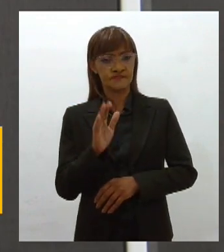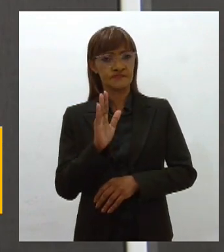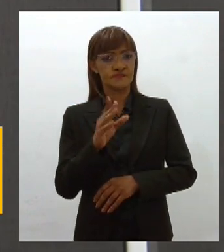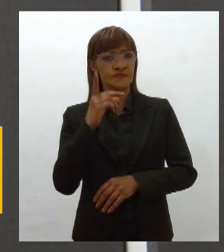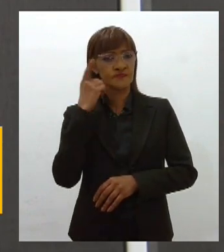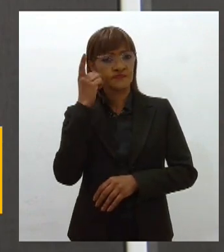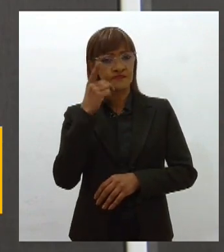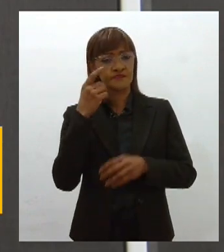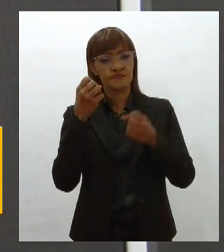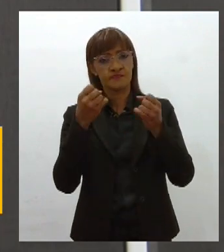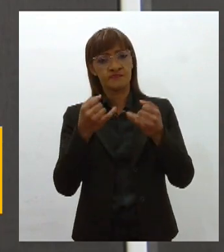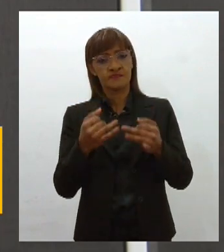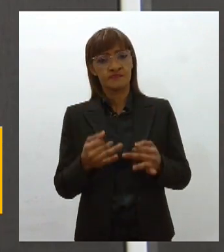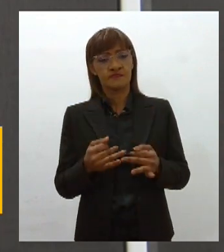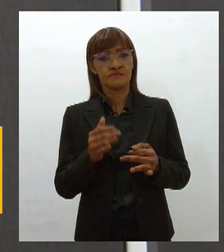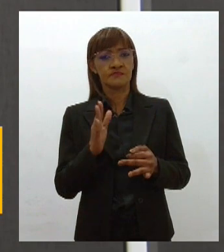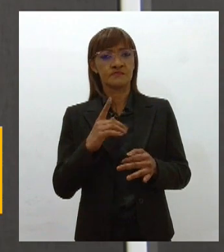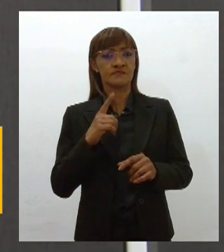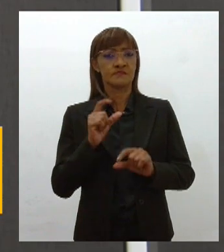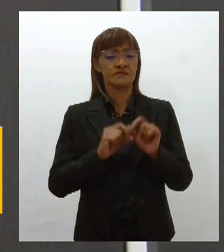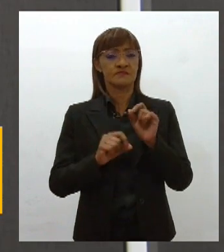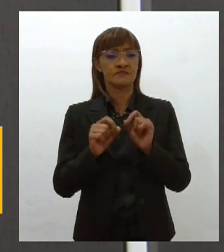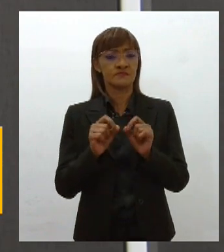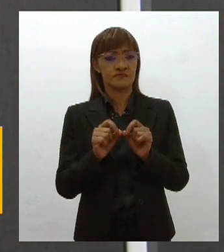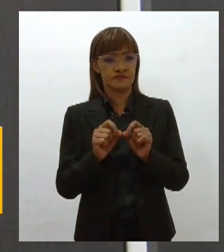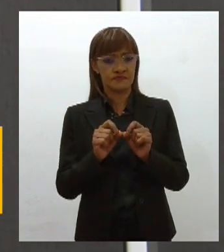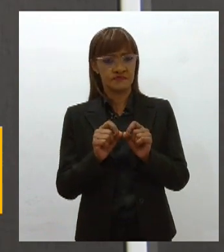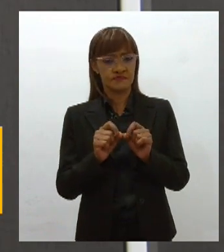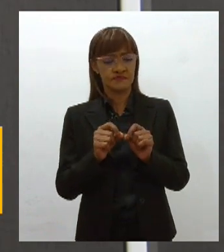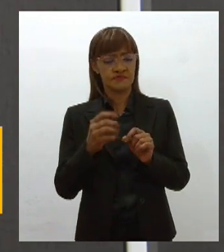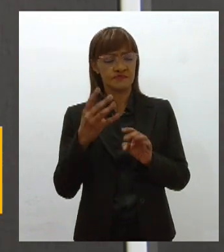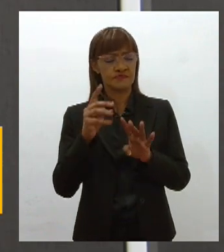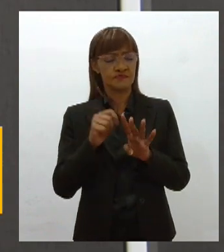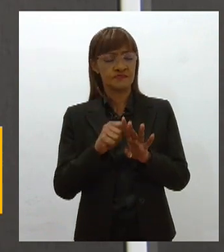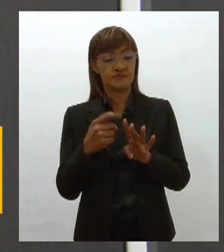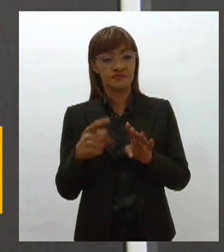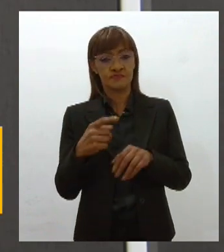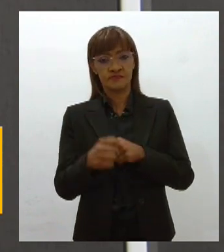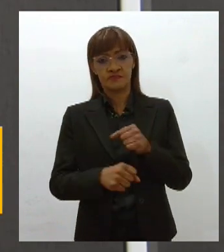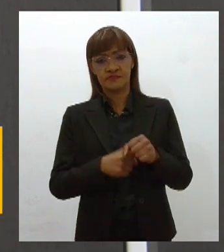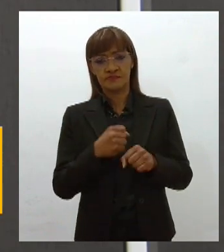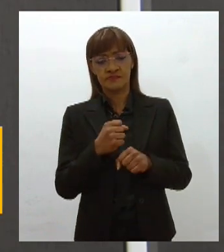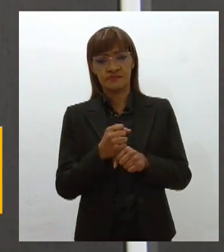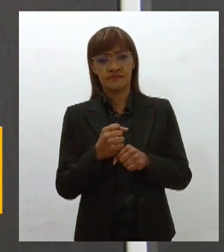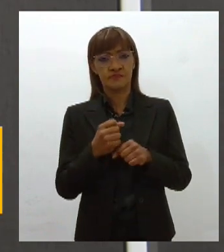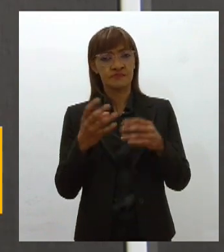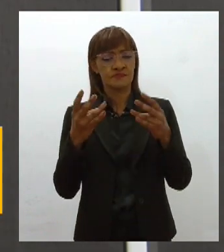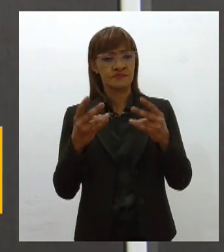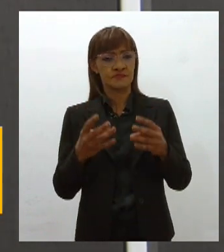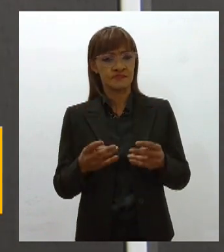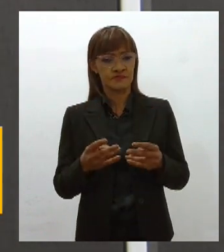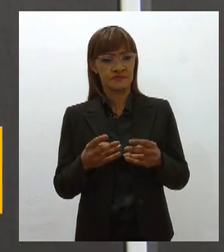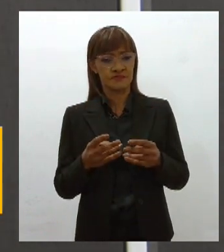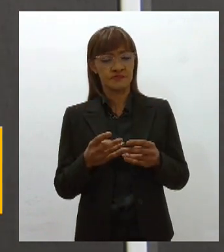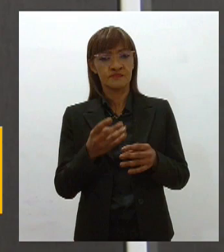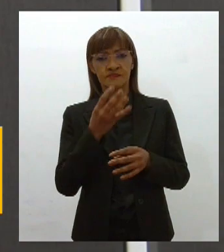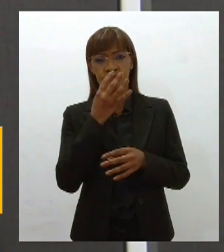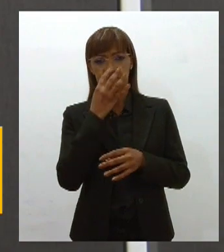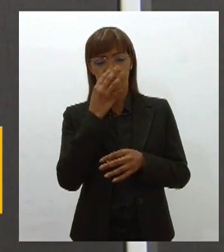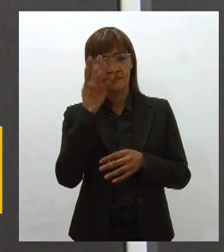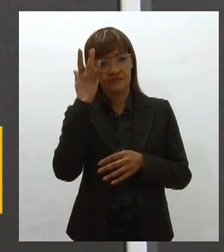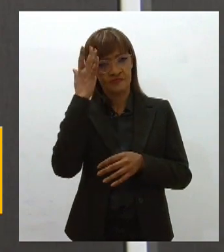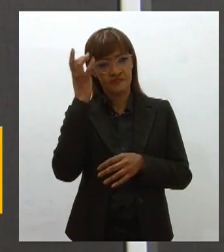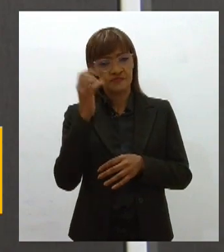as ações da pasta durante o segundo quadrimestre deste ano. Todos os detalhes dessa apresentação você confere amanhã no